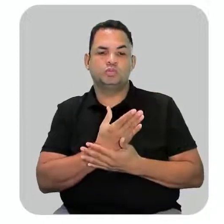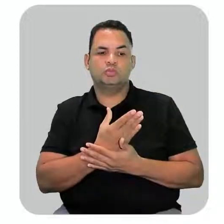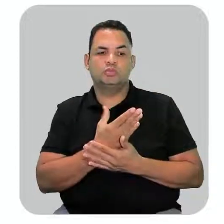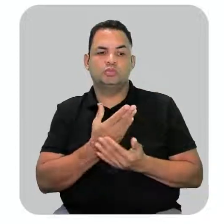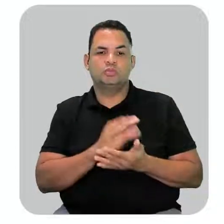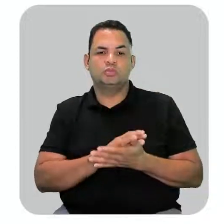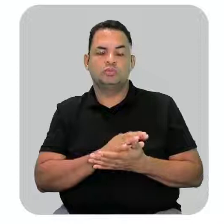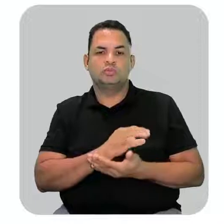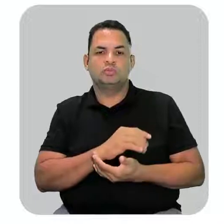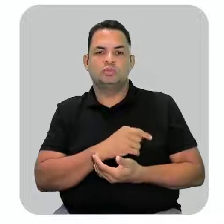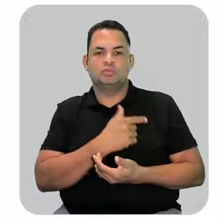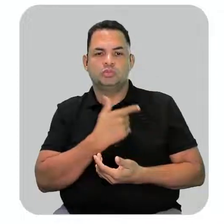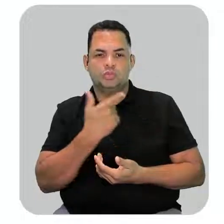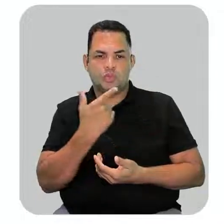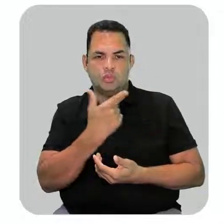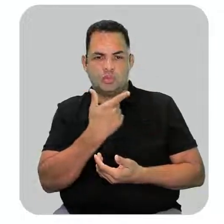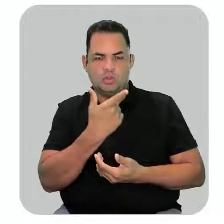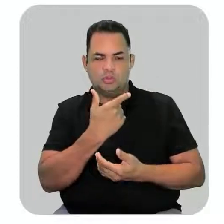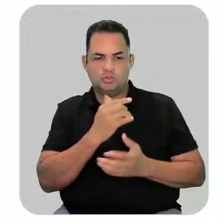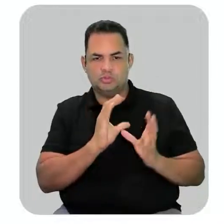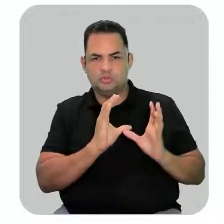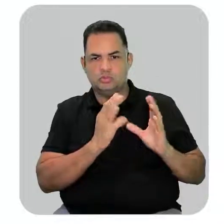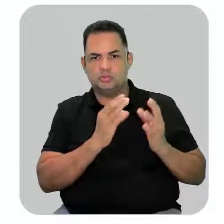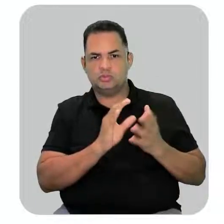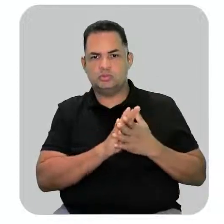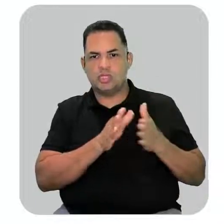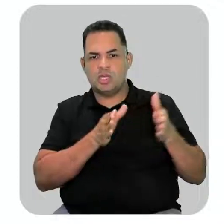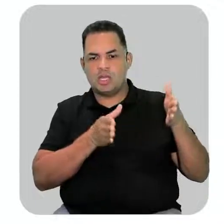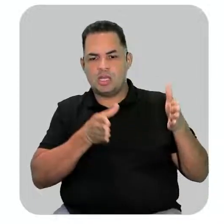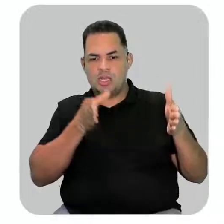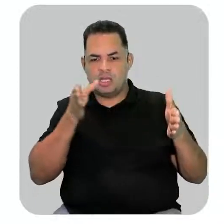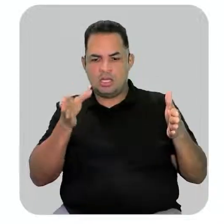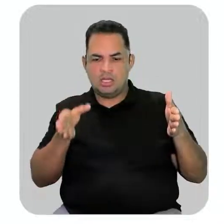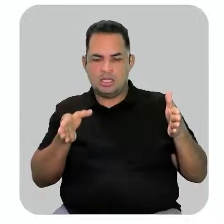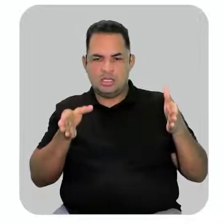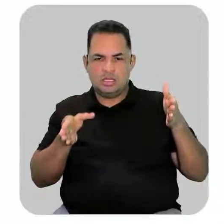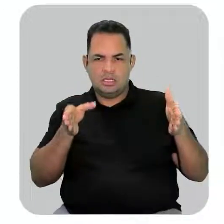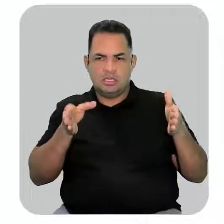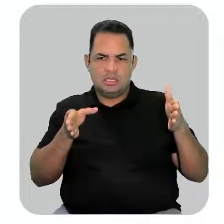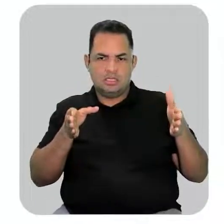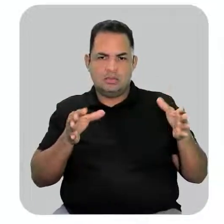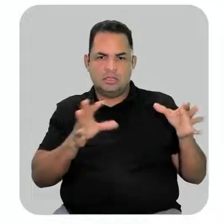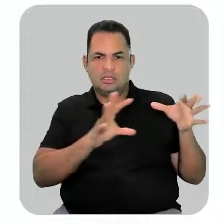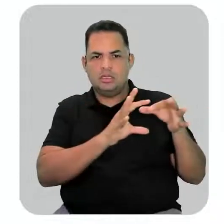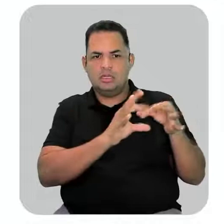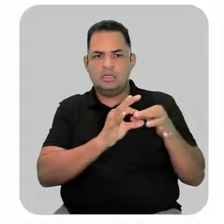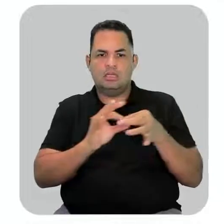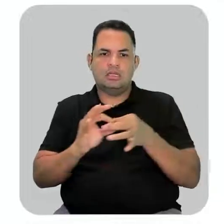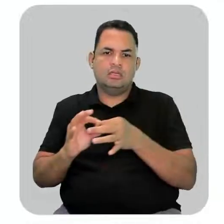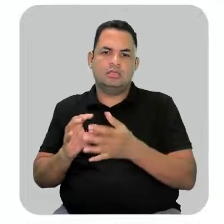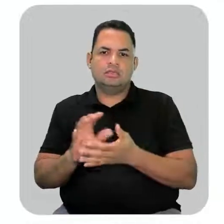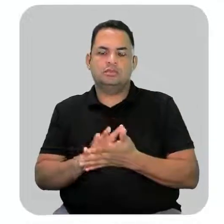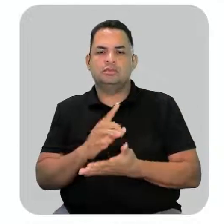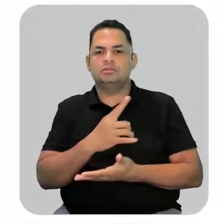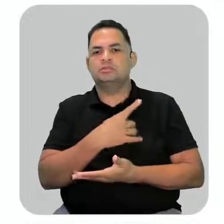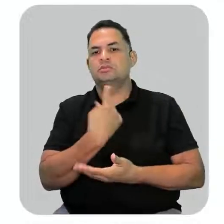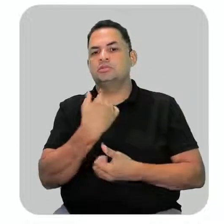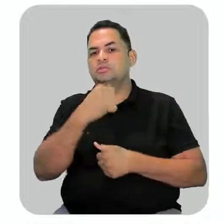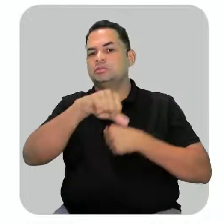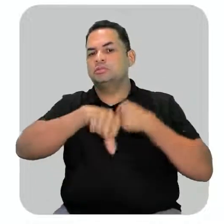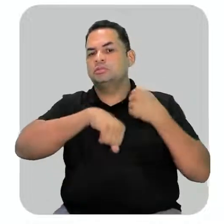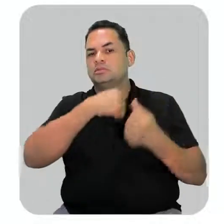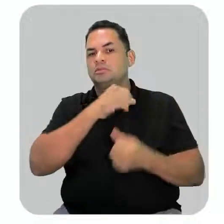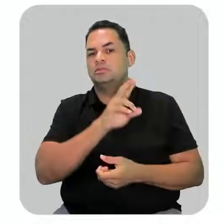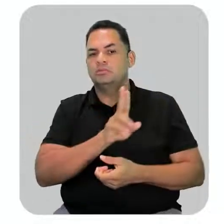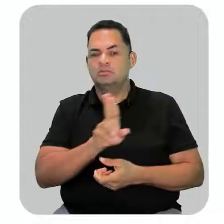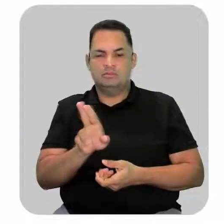dois grupos funcionais, um em cada extremidade da cadeia, aí nós vamos ter uma mudança